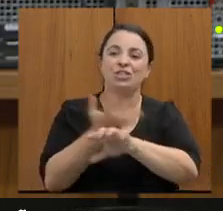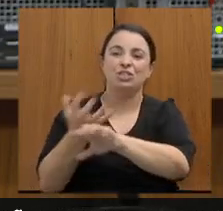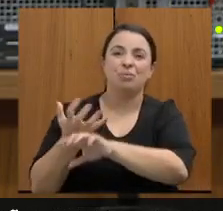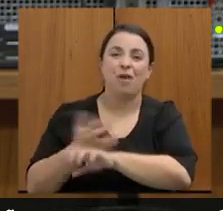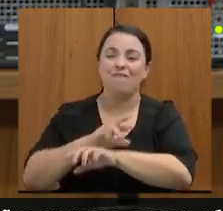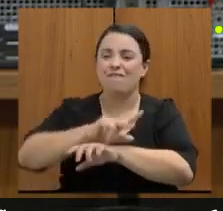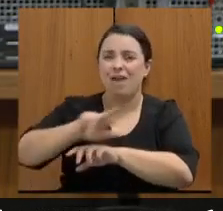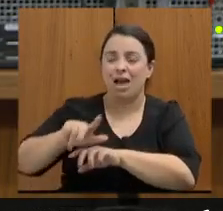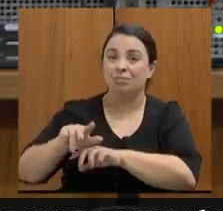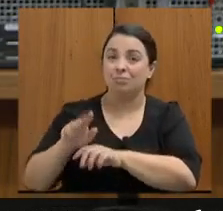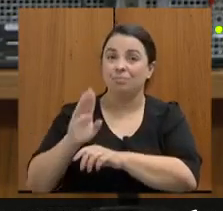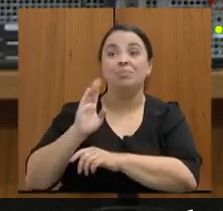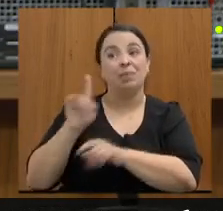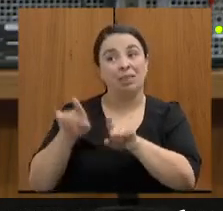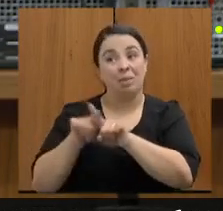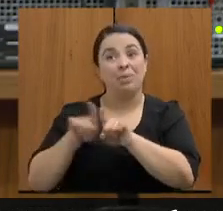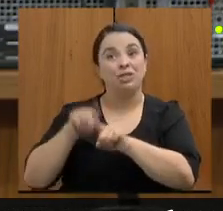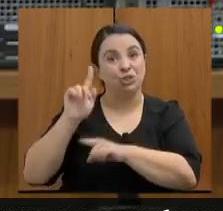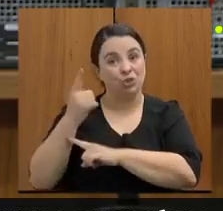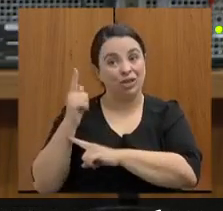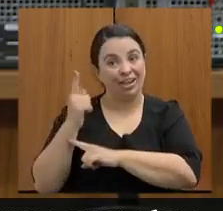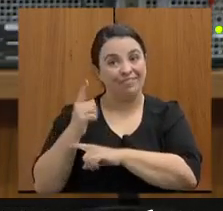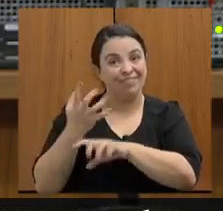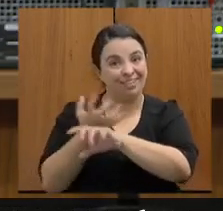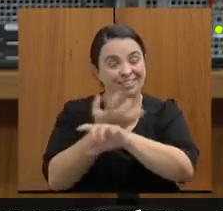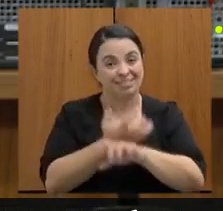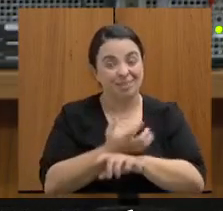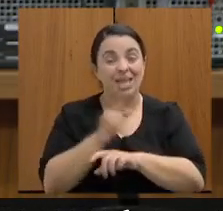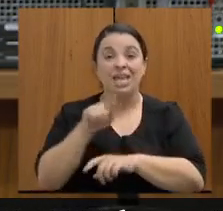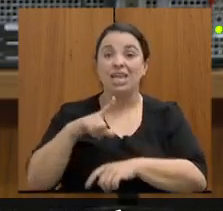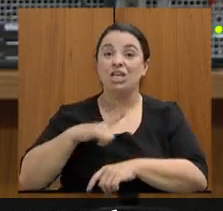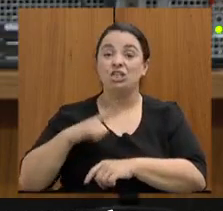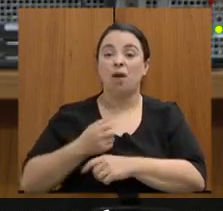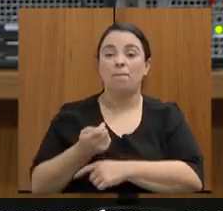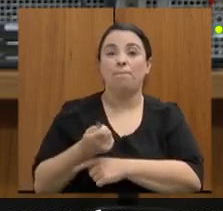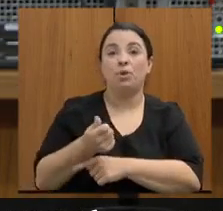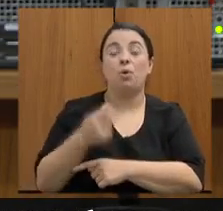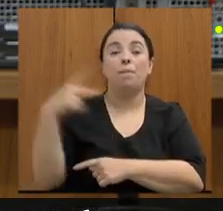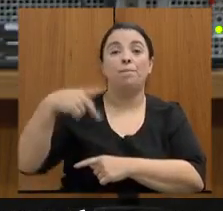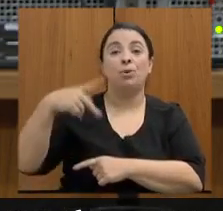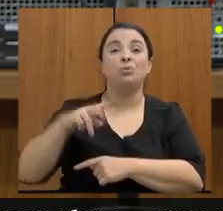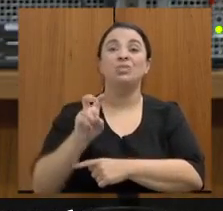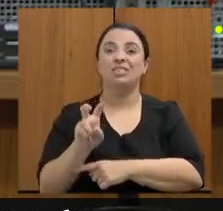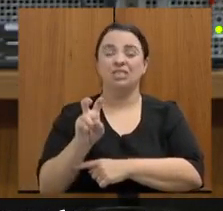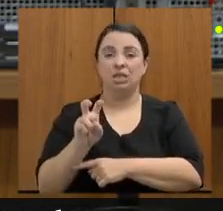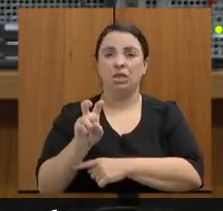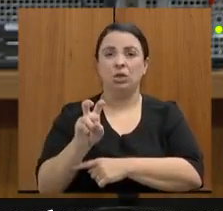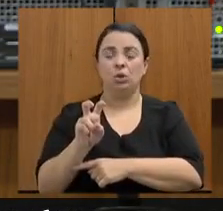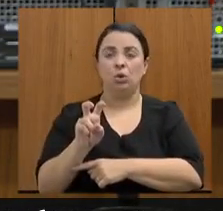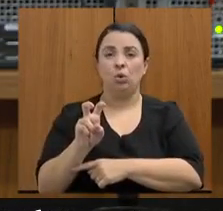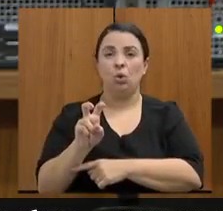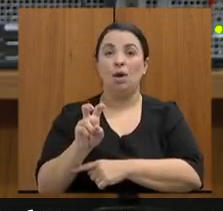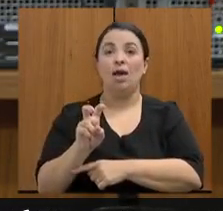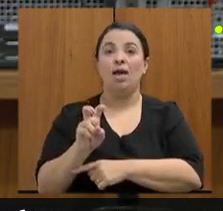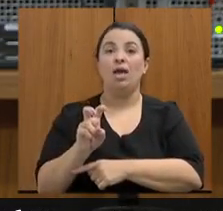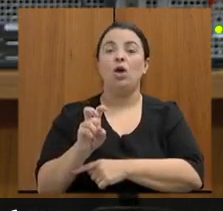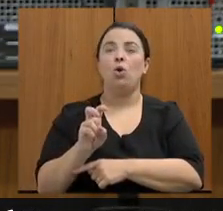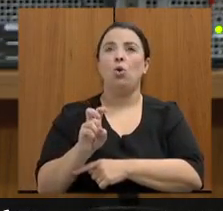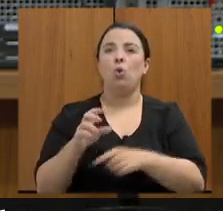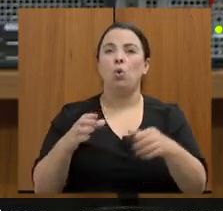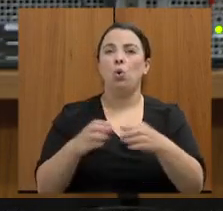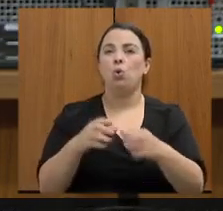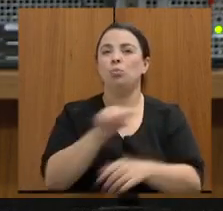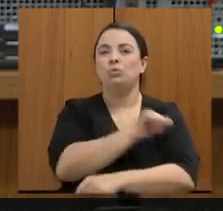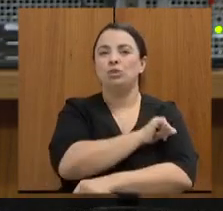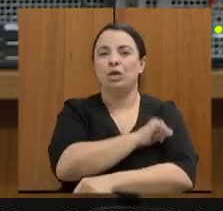valendo cinco pontos para cada em que teria sido aplicada aos alunos do terceiro ano do ensino médio